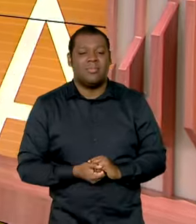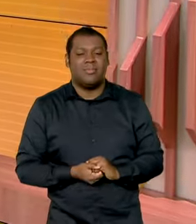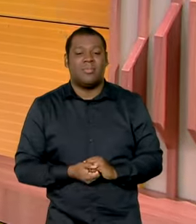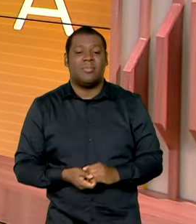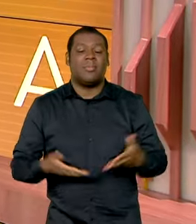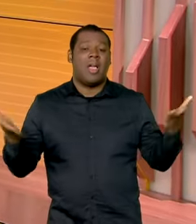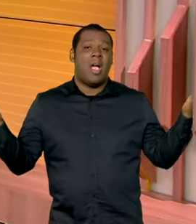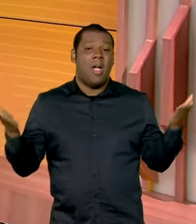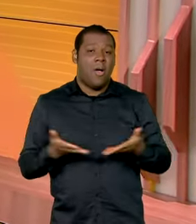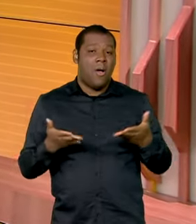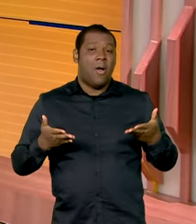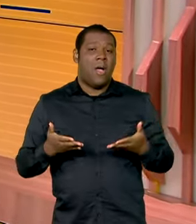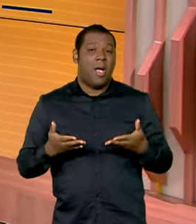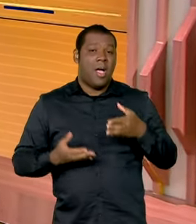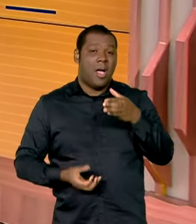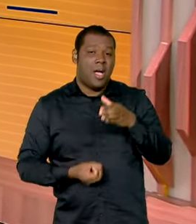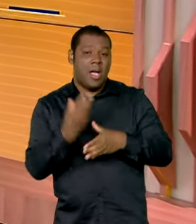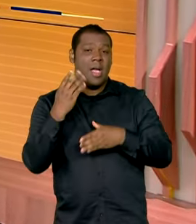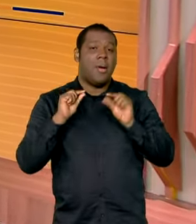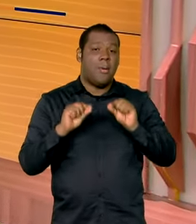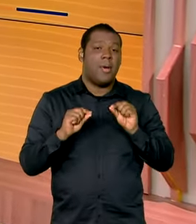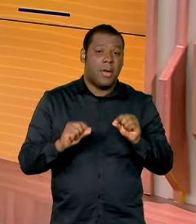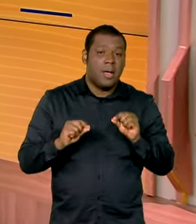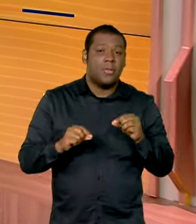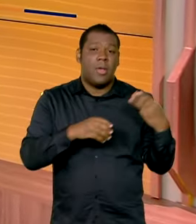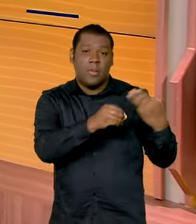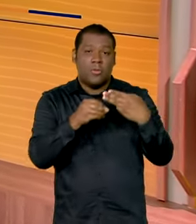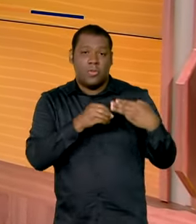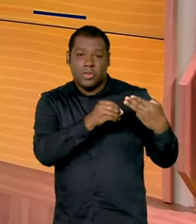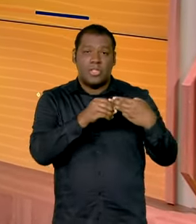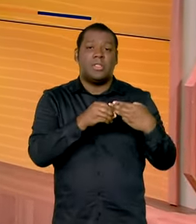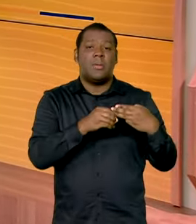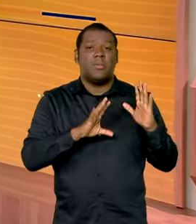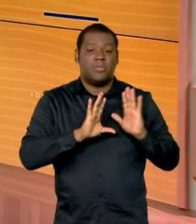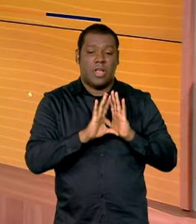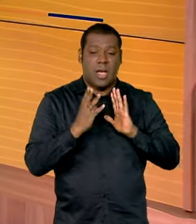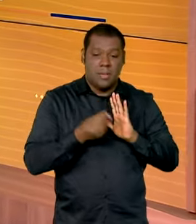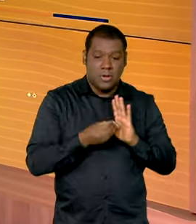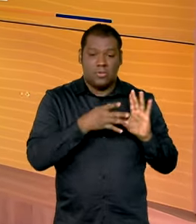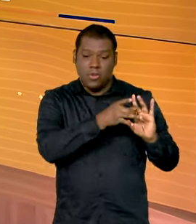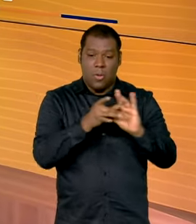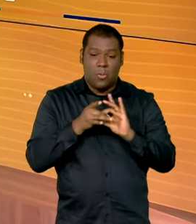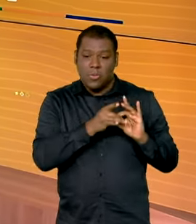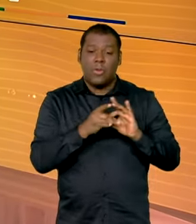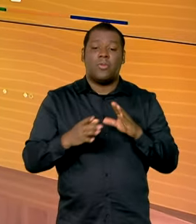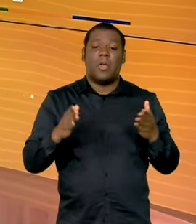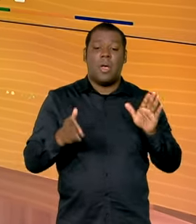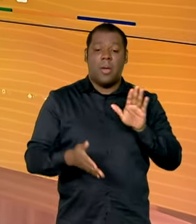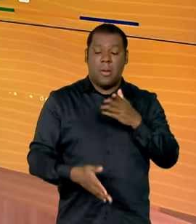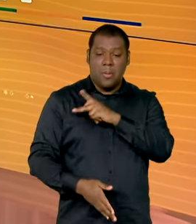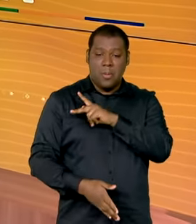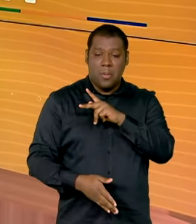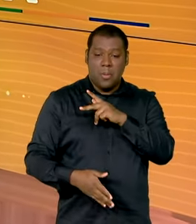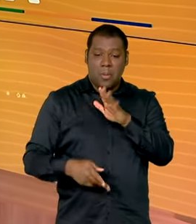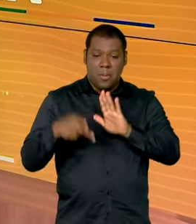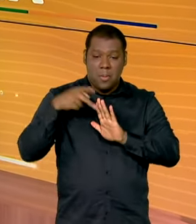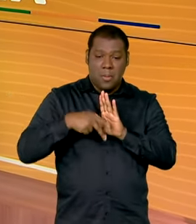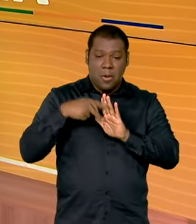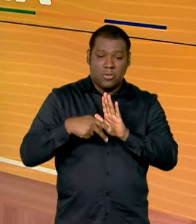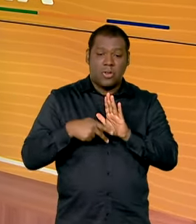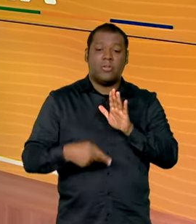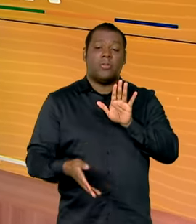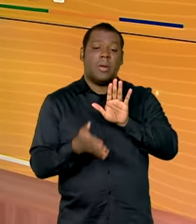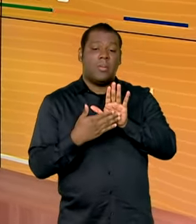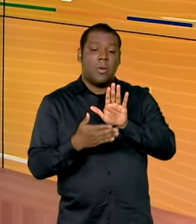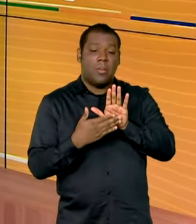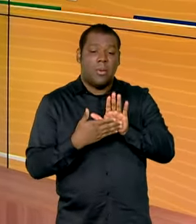Foi lançada uma parceria com municípios para combater o desmatamento na Amazônia. O programa prevê investimentos de 730 milhões